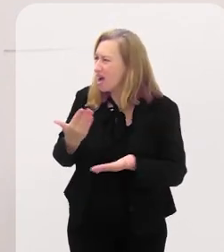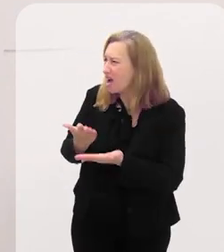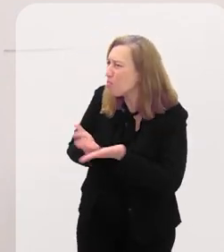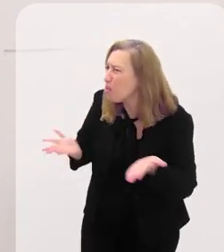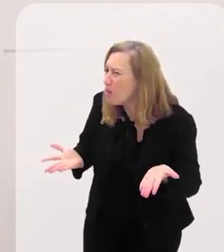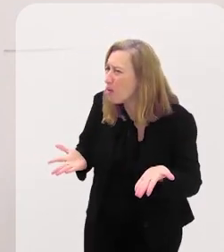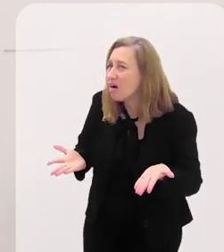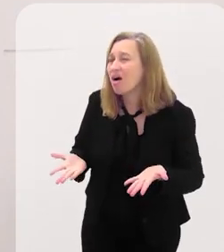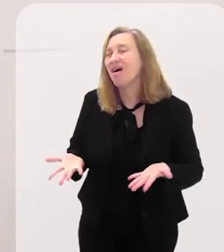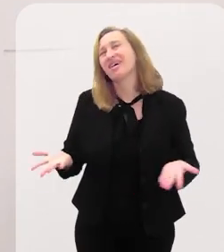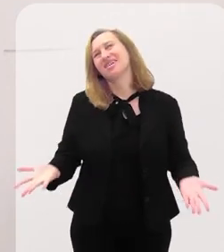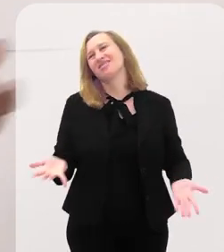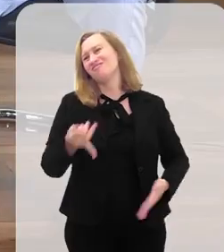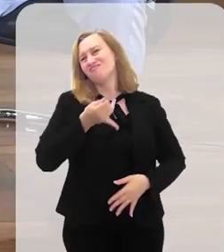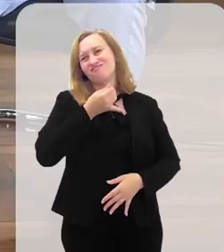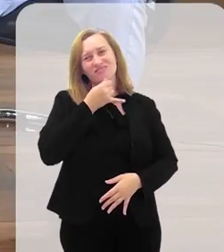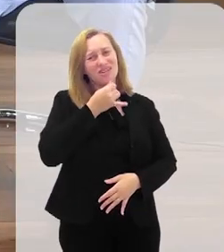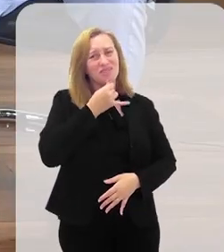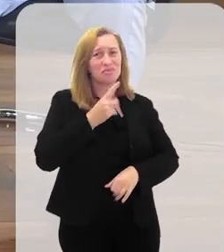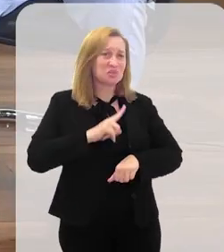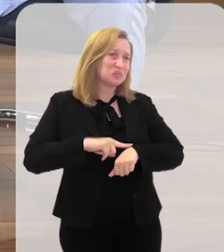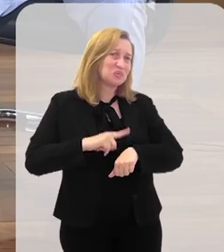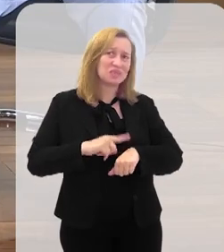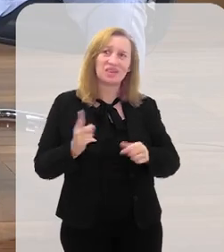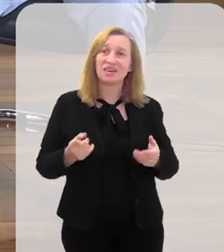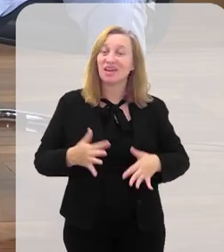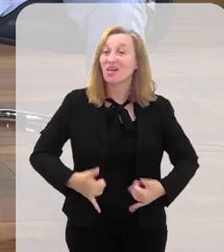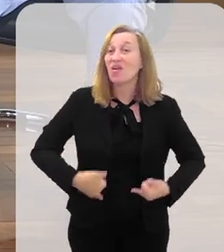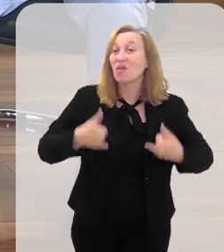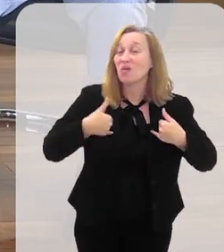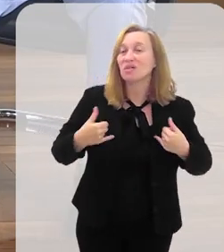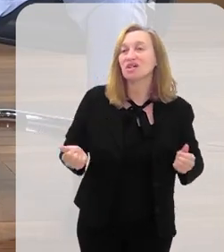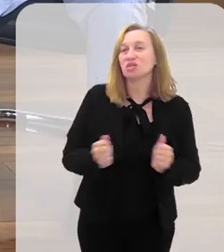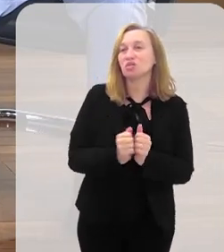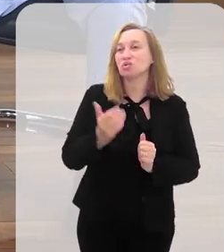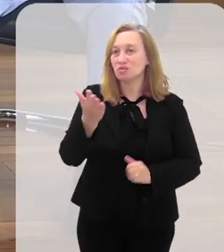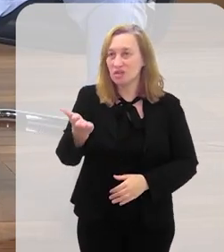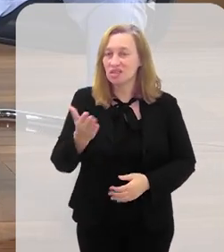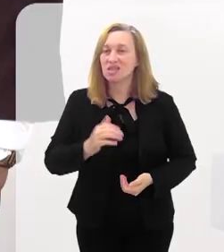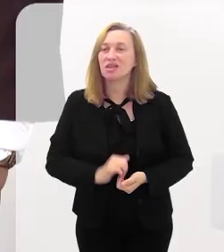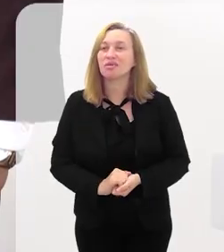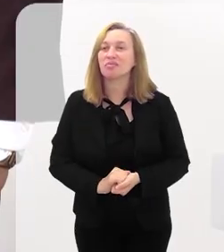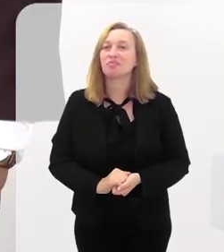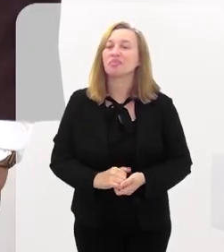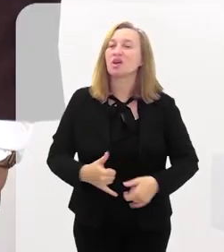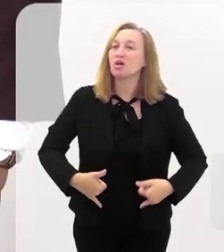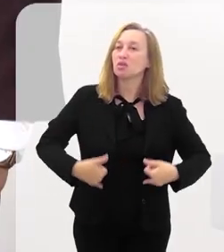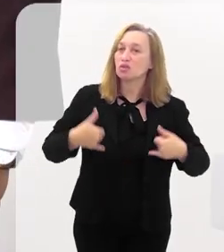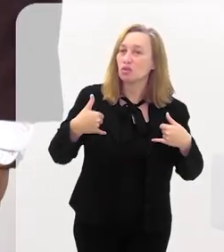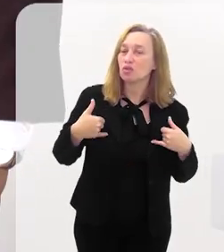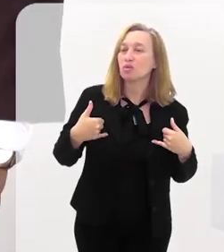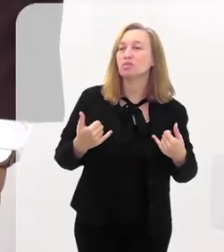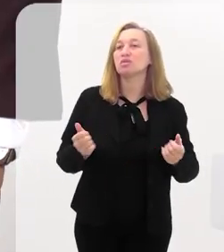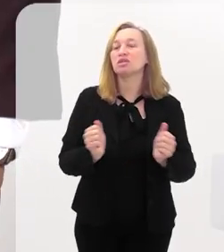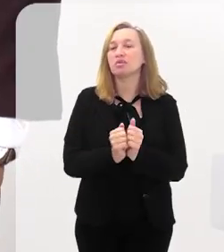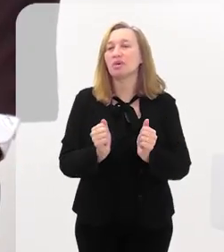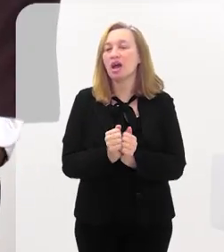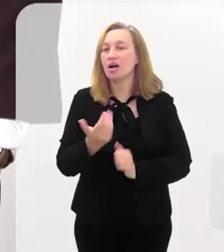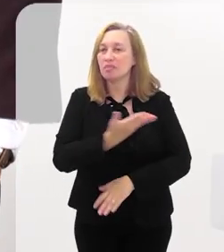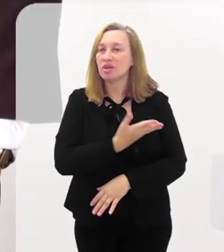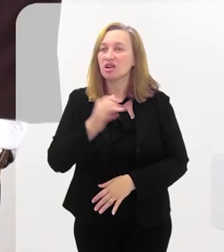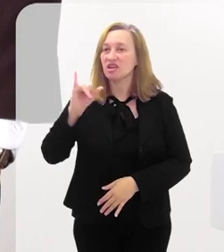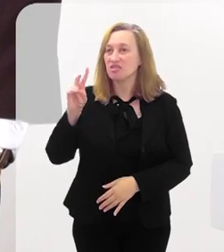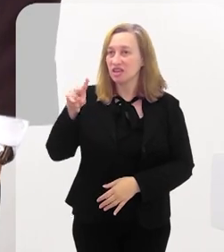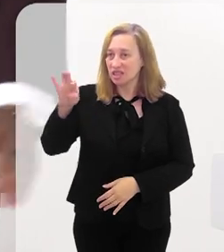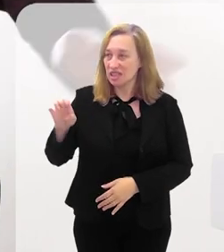Nós estamos, infelizmente, estamos aqui. Primeiro, é uma honra estar aqui com você, Nicodemus. É uma honra também estar com o meu amigo Valê,